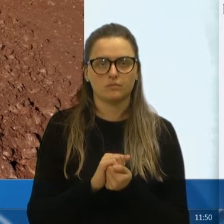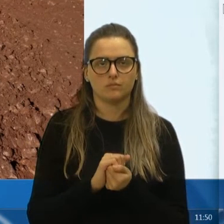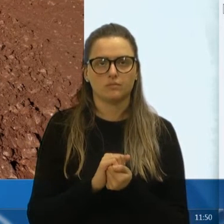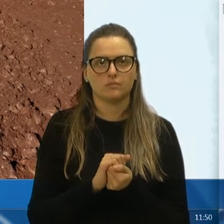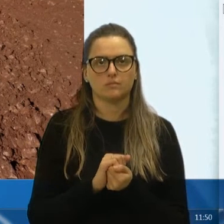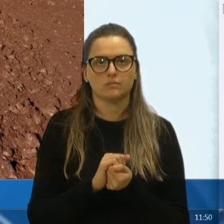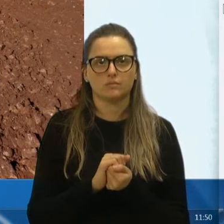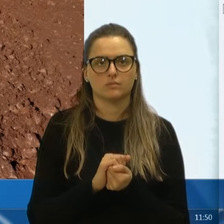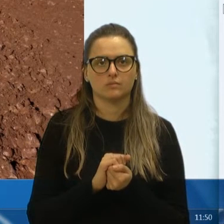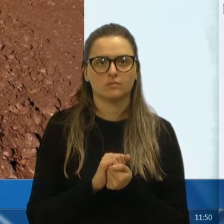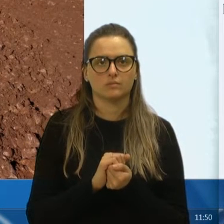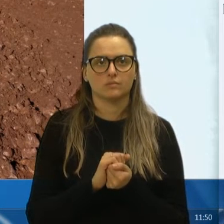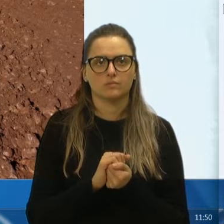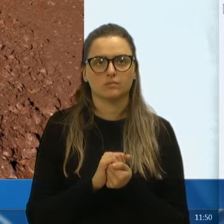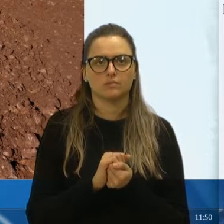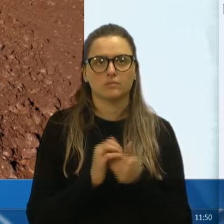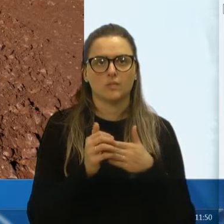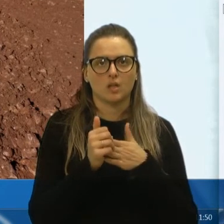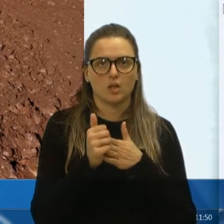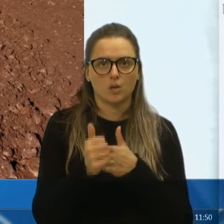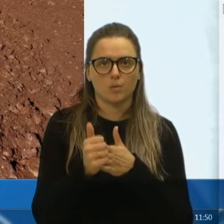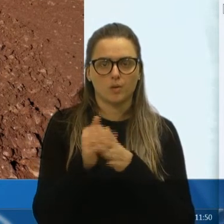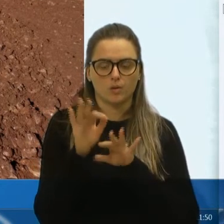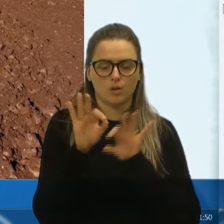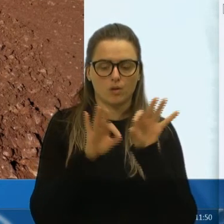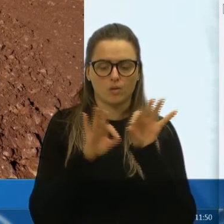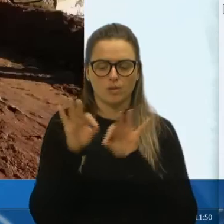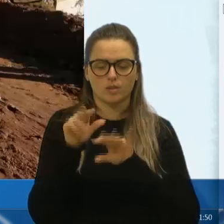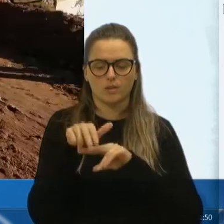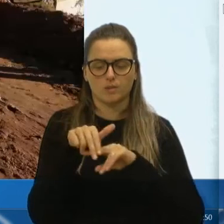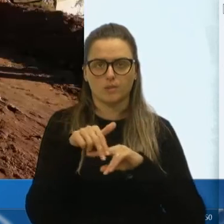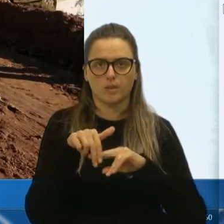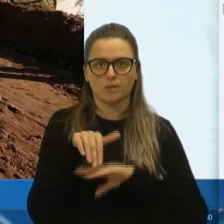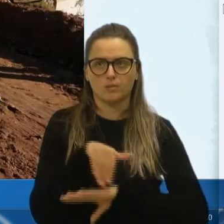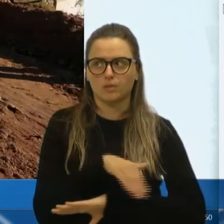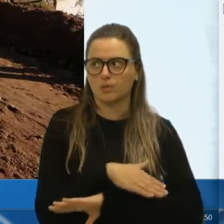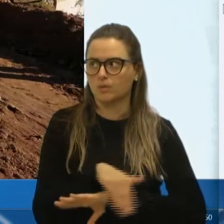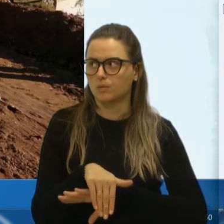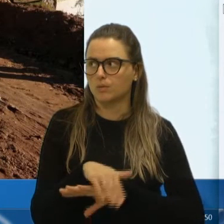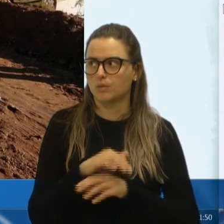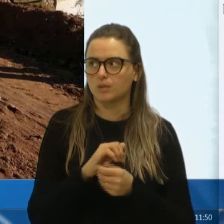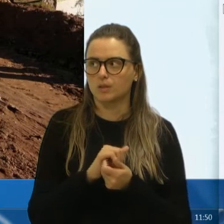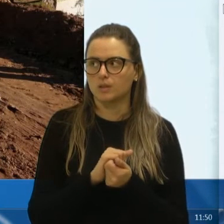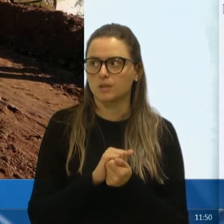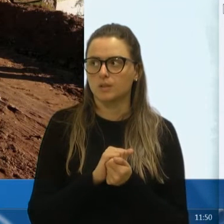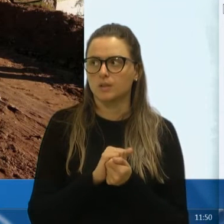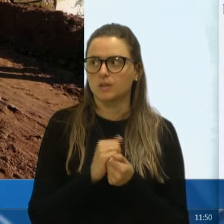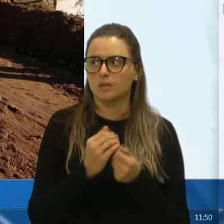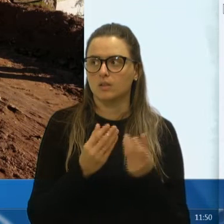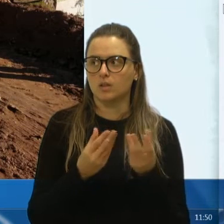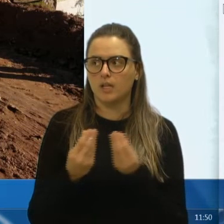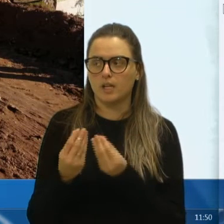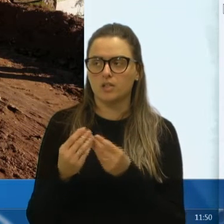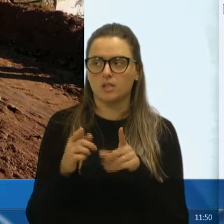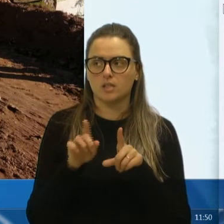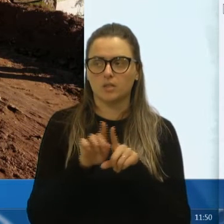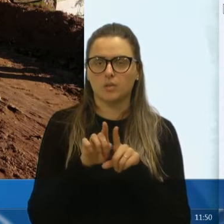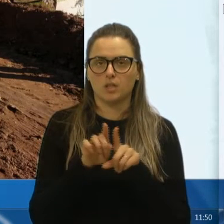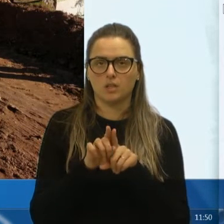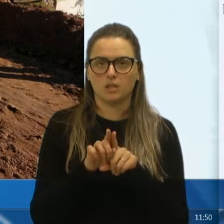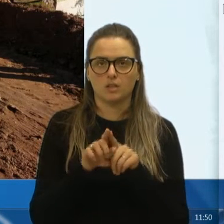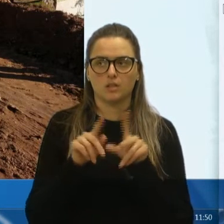acompanhando, o nivelamento das ruas, tal, muitas, as pessoas, muitas naquela hora, inclusive,